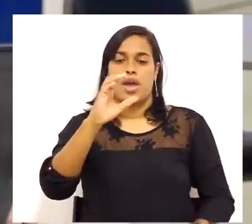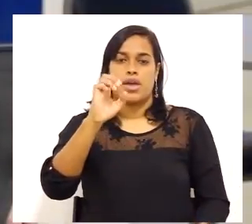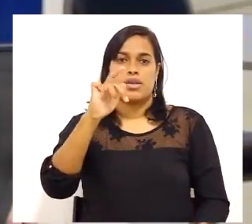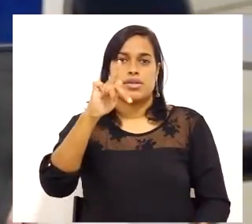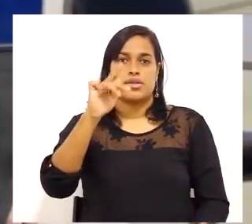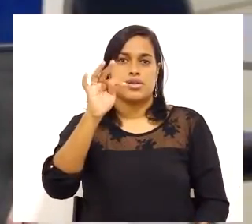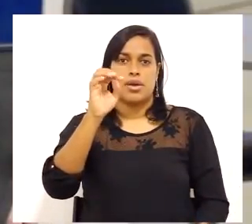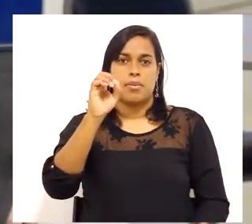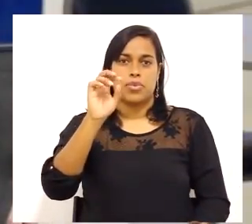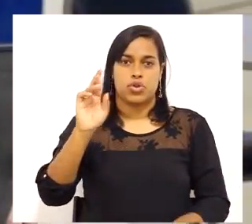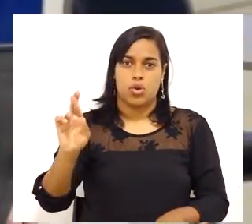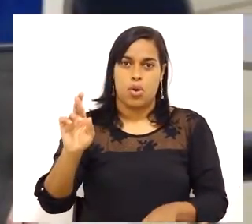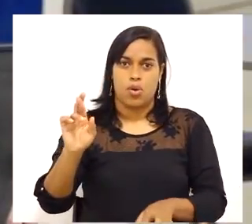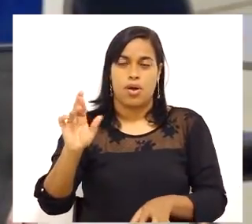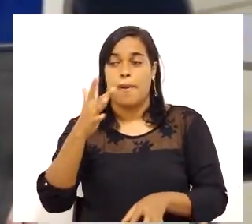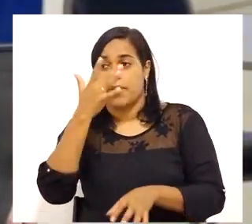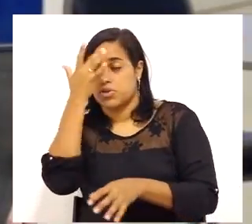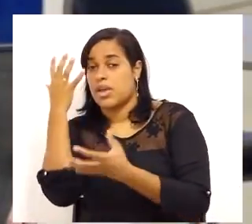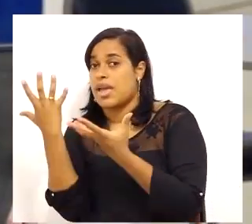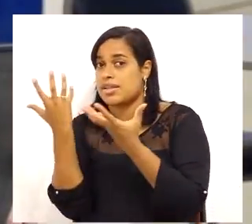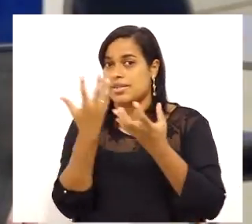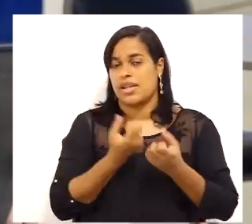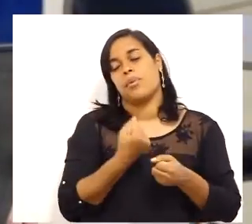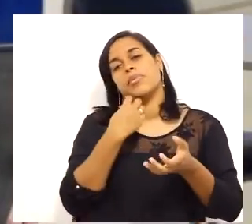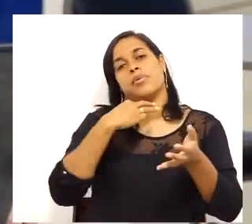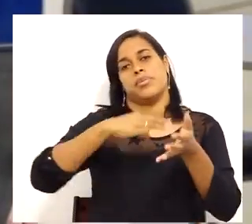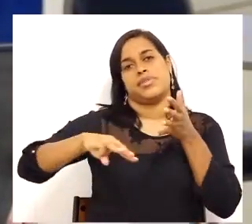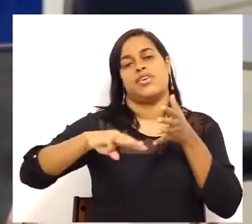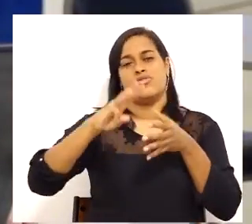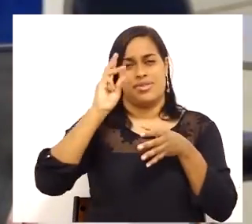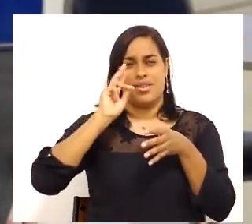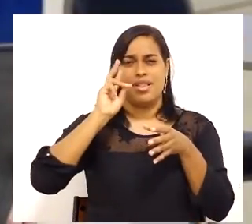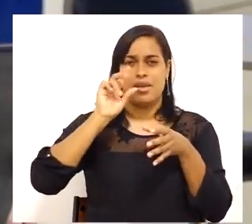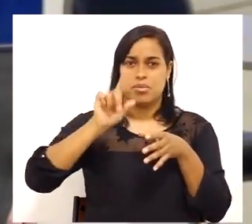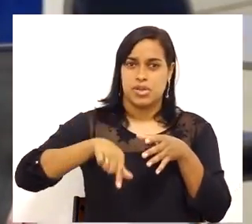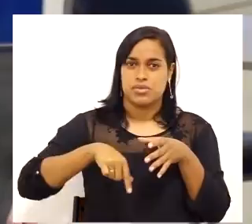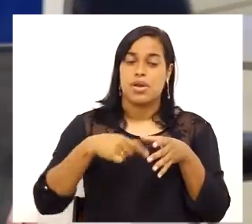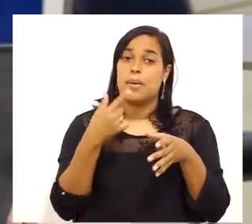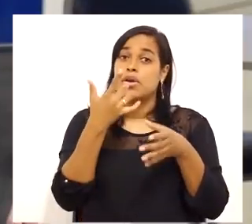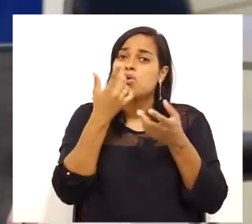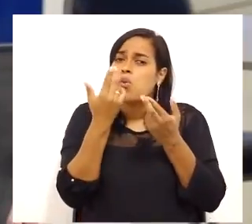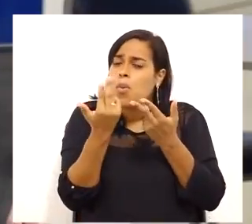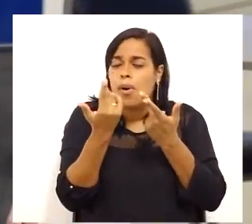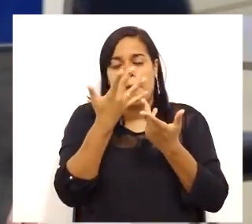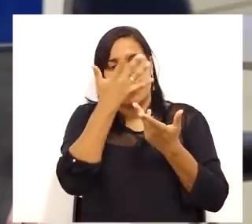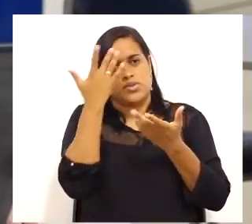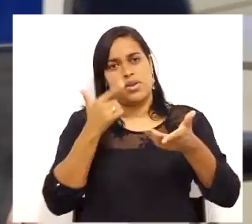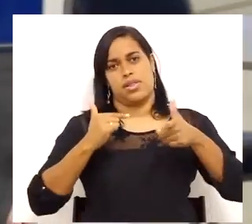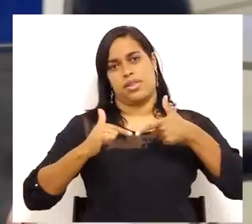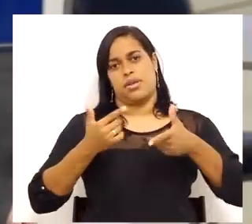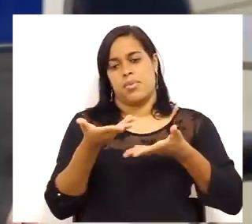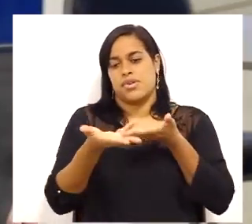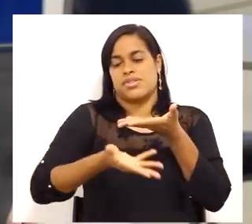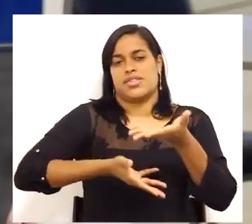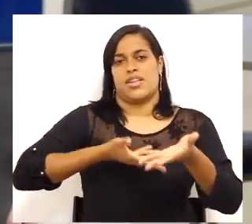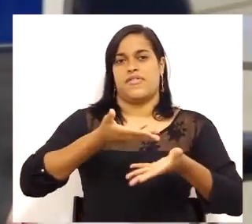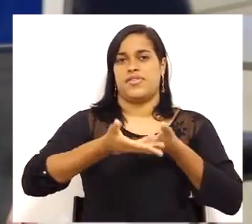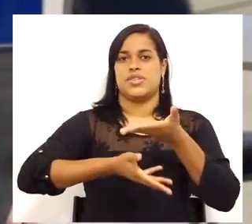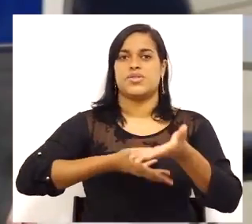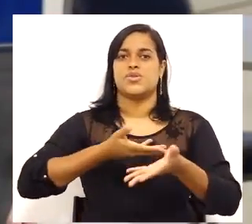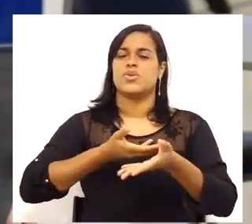habilidades de quem trabalha com serviços. Habilidade de comunicação e expressão. E,